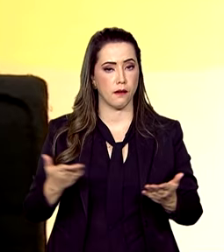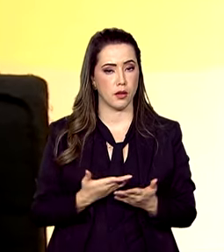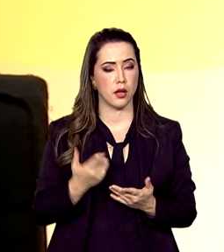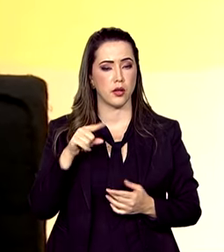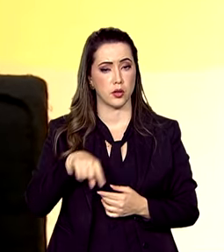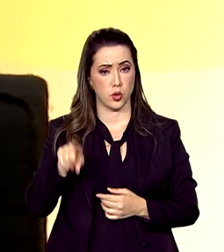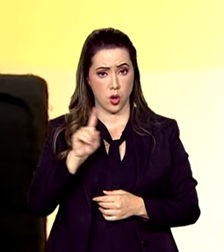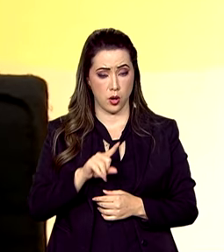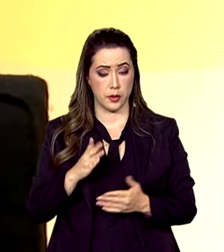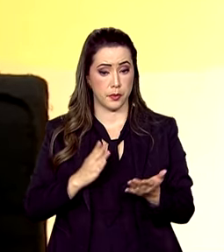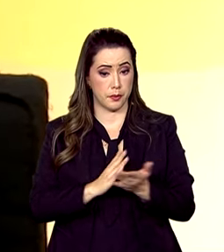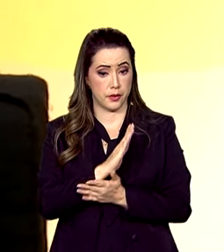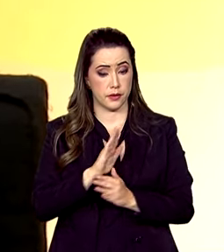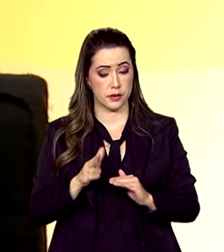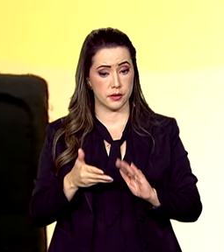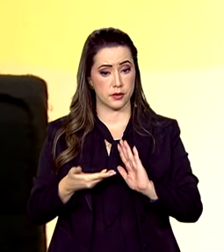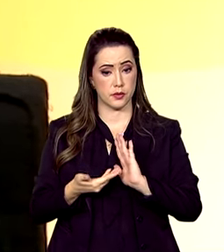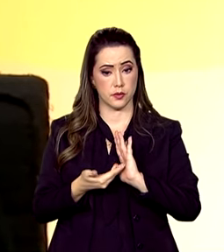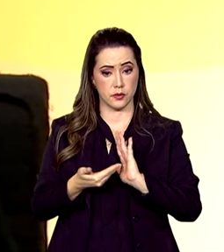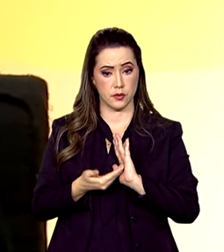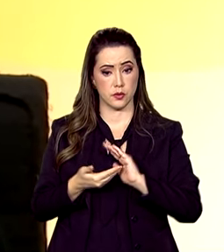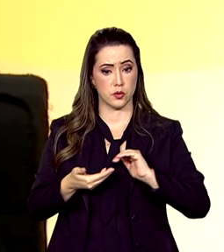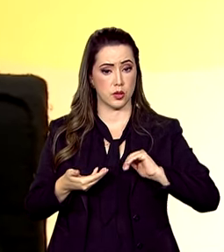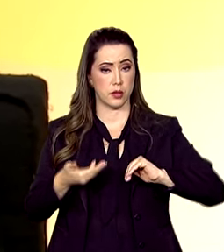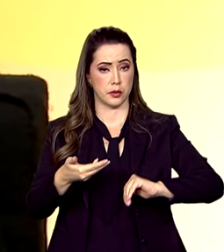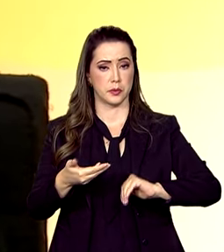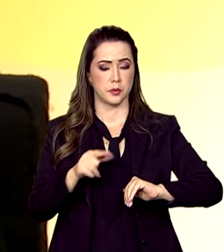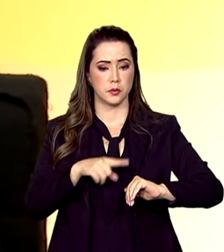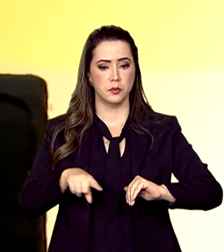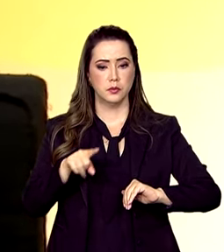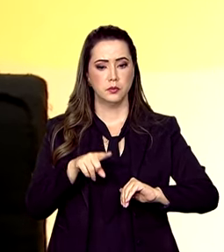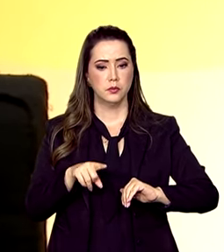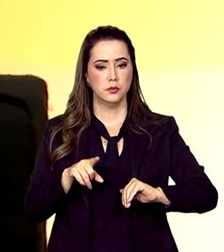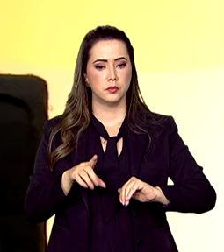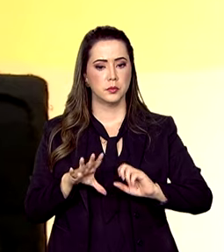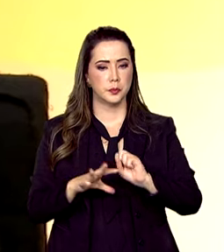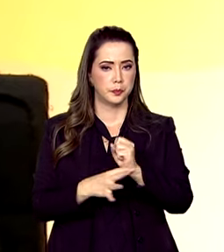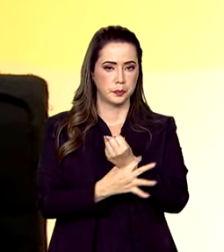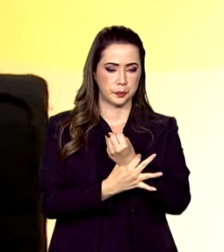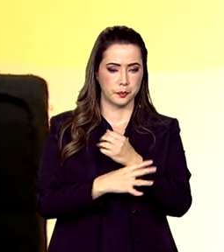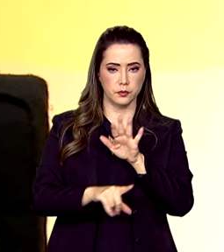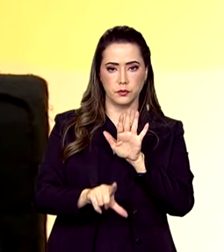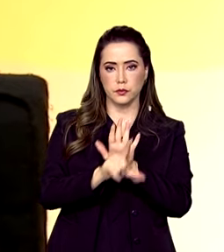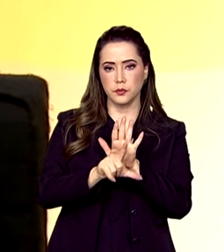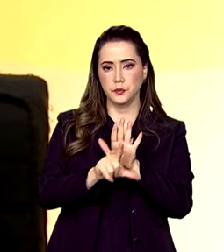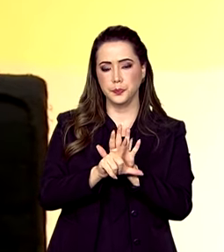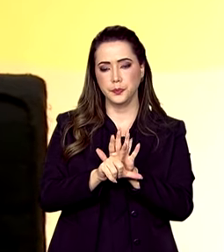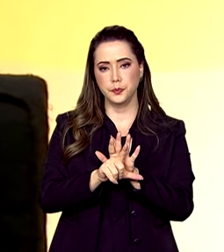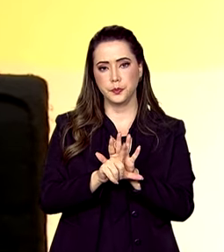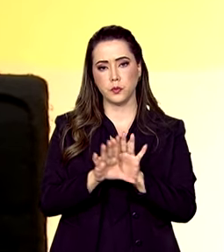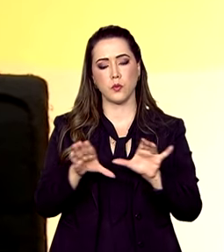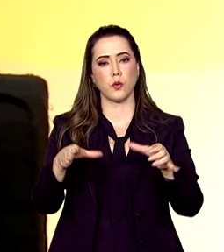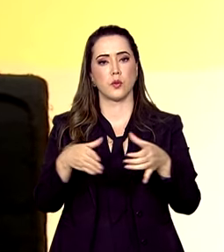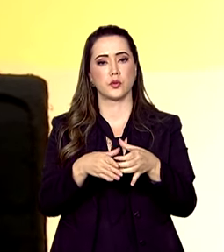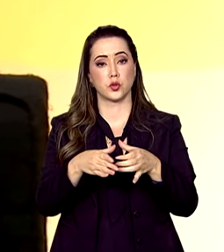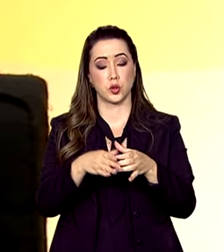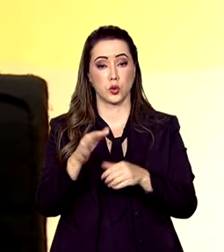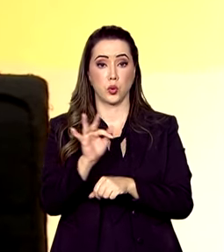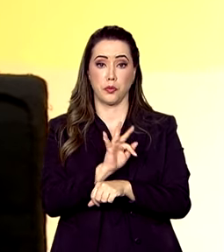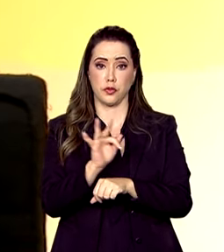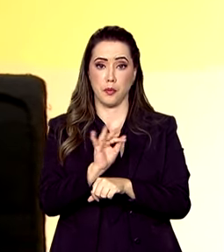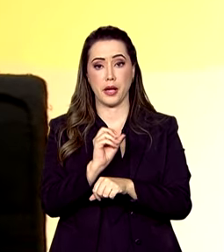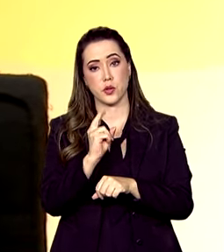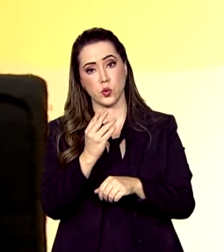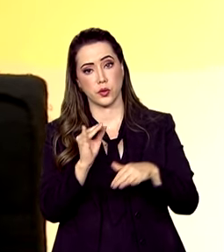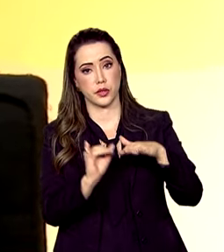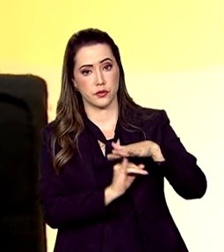Câmara dos Deputados, neste Congresso Nacional, a garantia por lei de que grupos formais e informais de